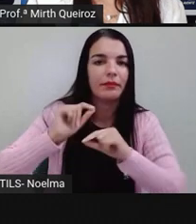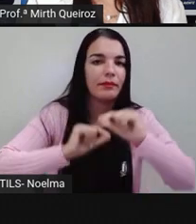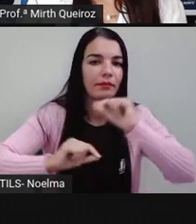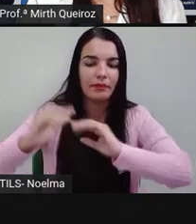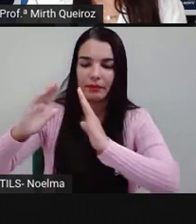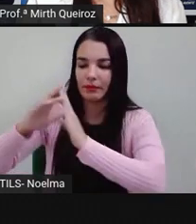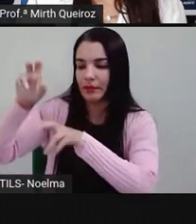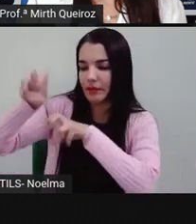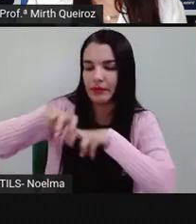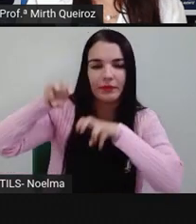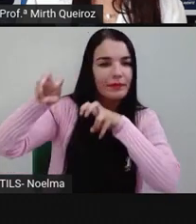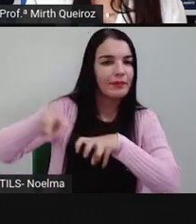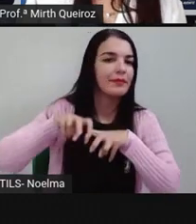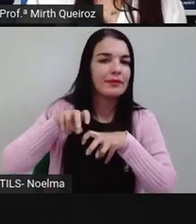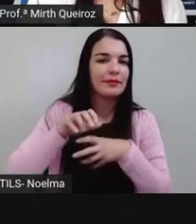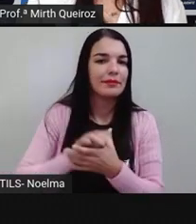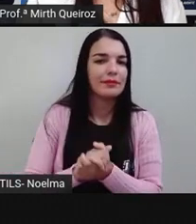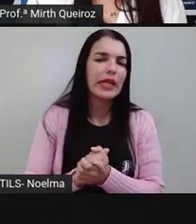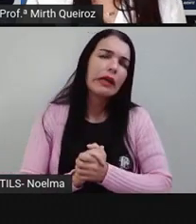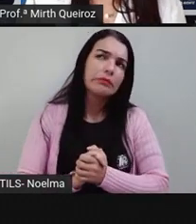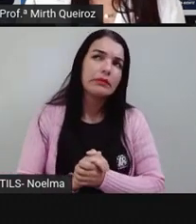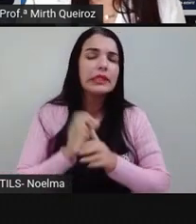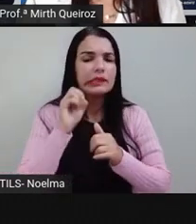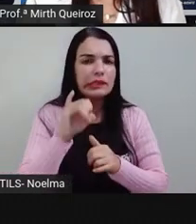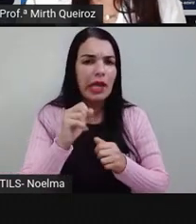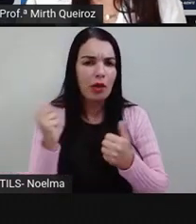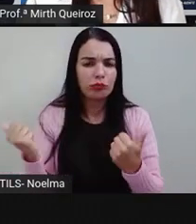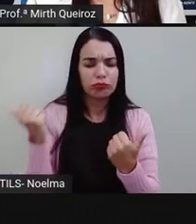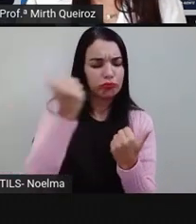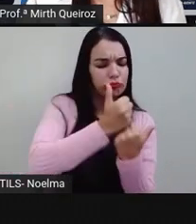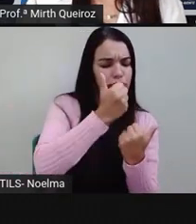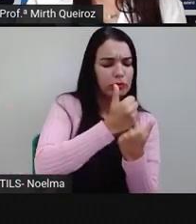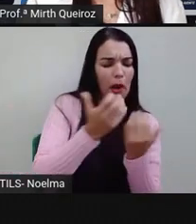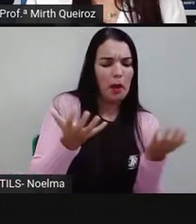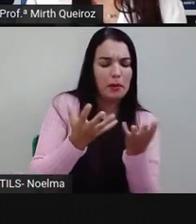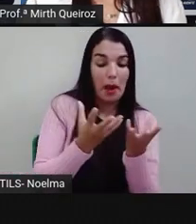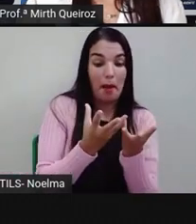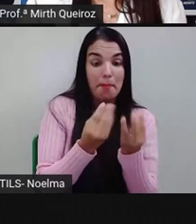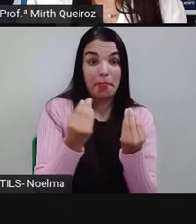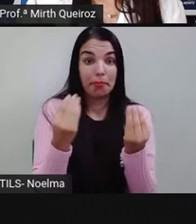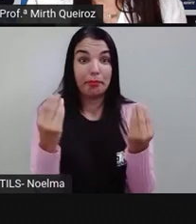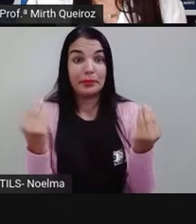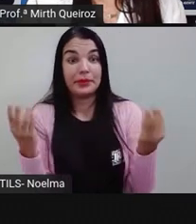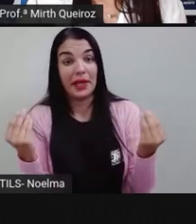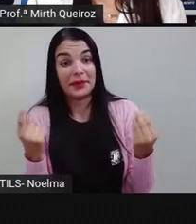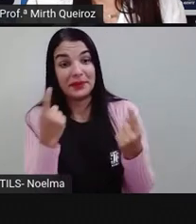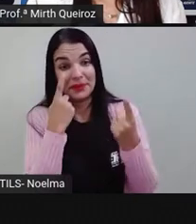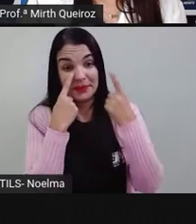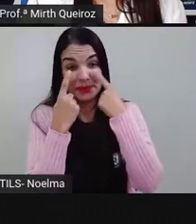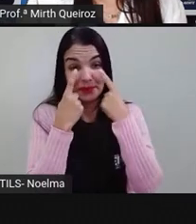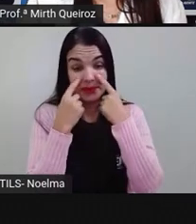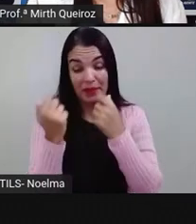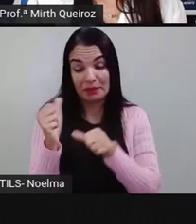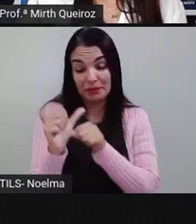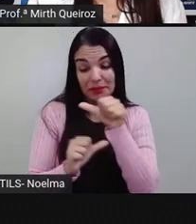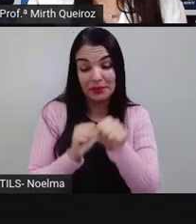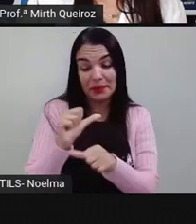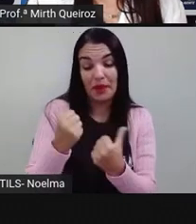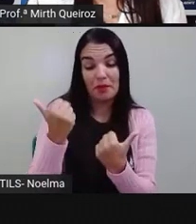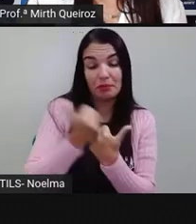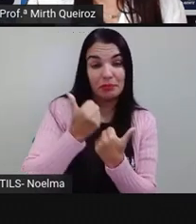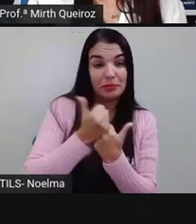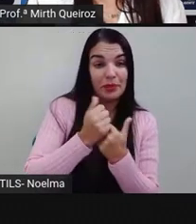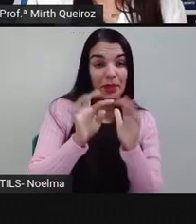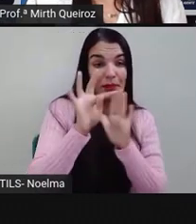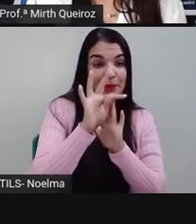da roça. Se a gente fosse passar para o plural, neste caso, se a gente modificasse aí